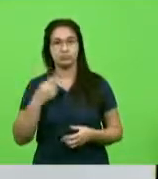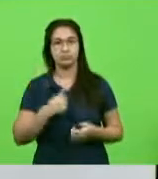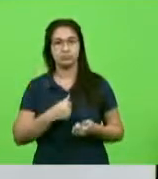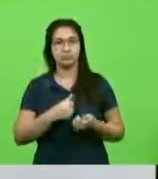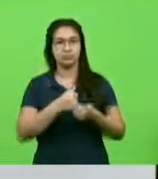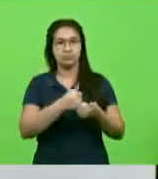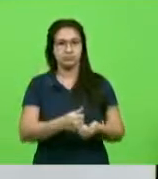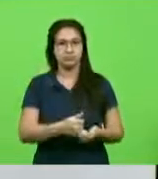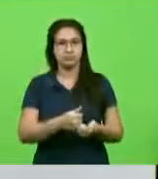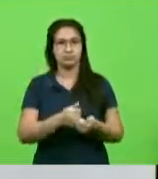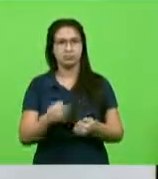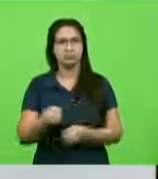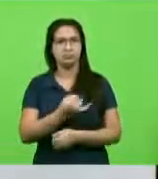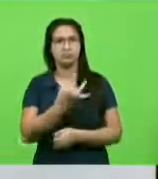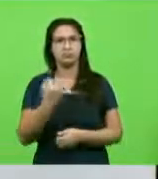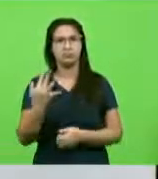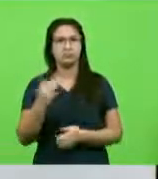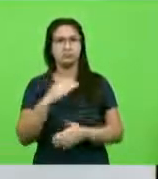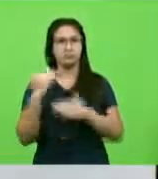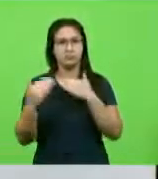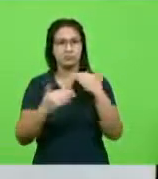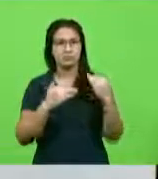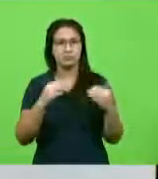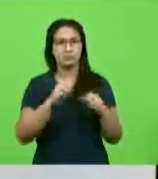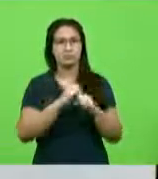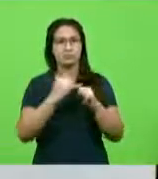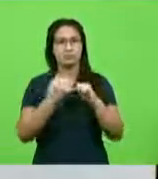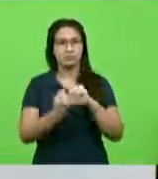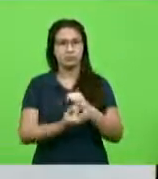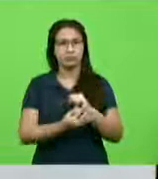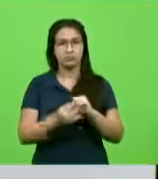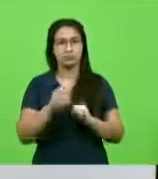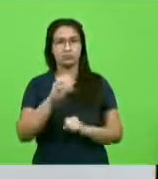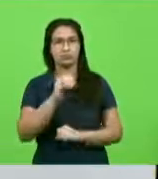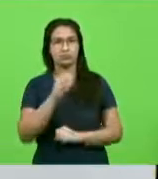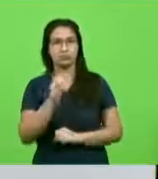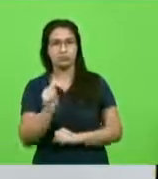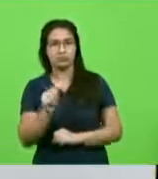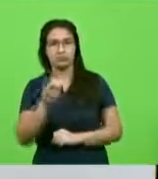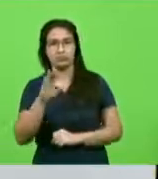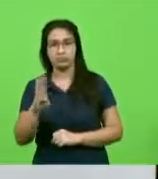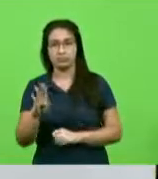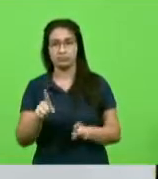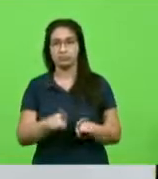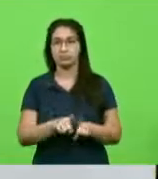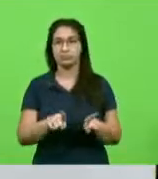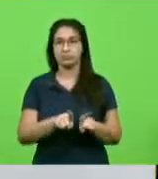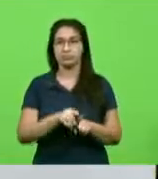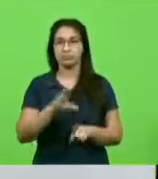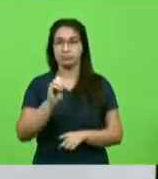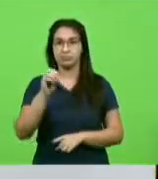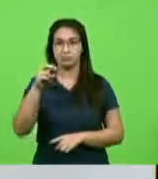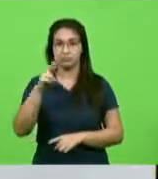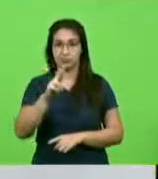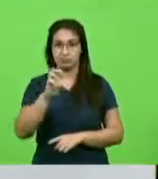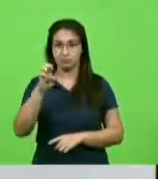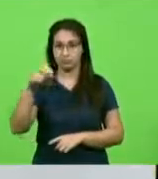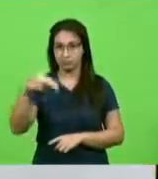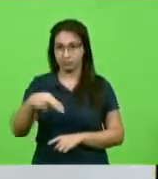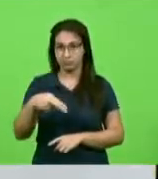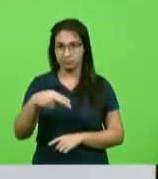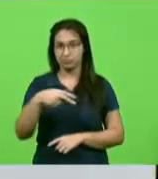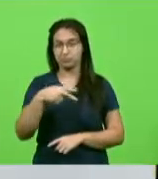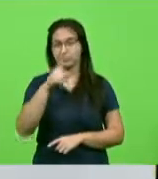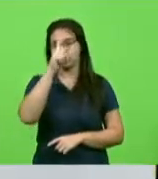por Covid em Santa Catarina, na participação do CRM, do Corém, da UAB, da Superintendência dos Hospitais